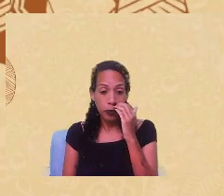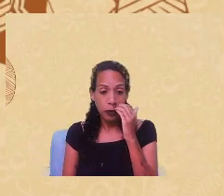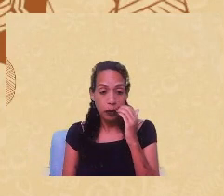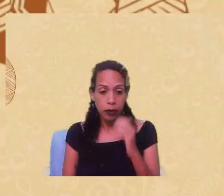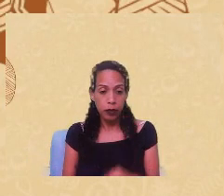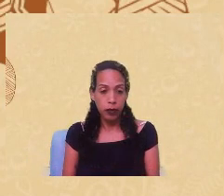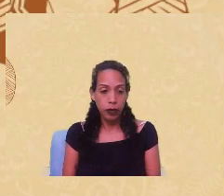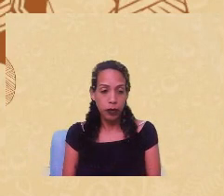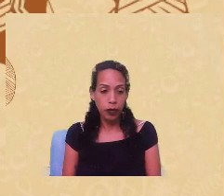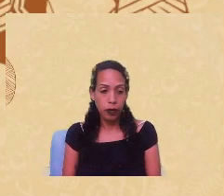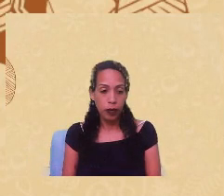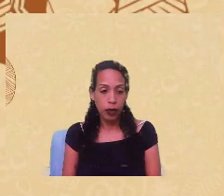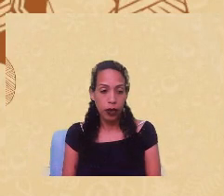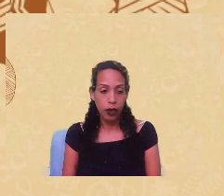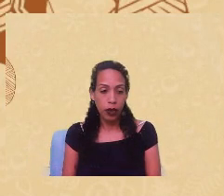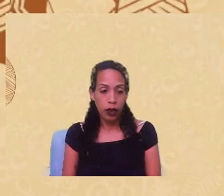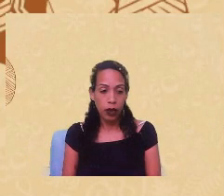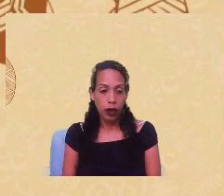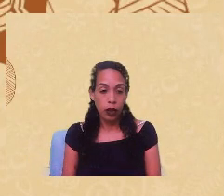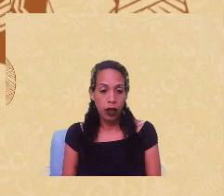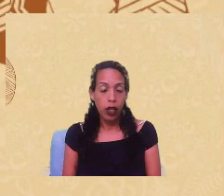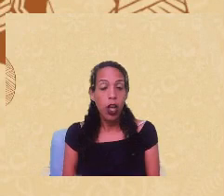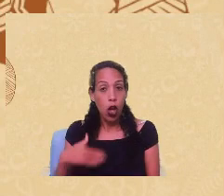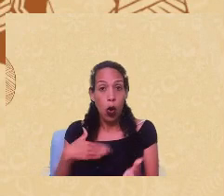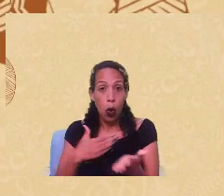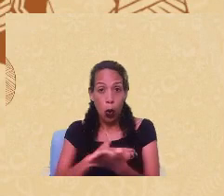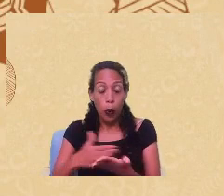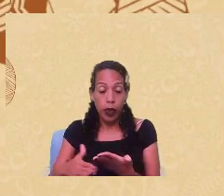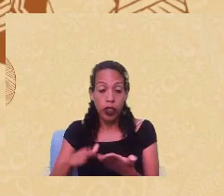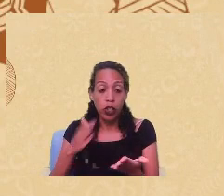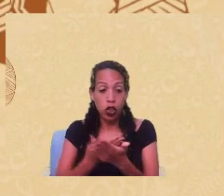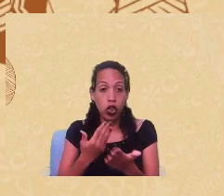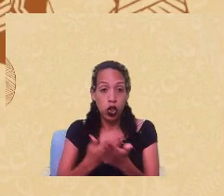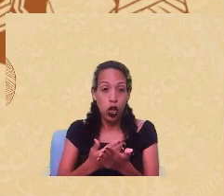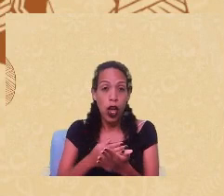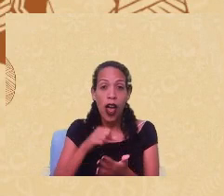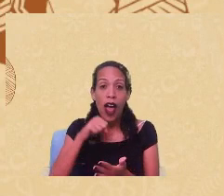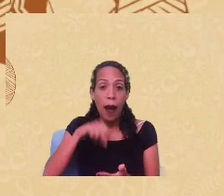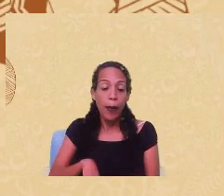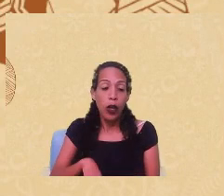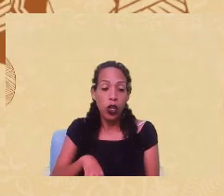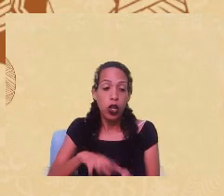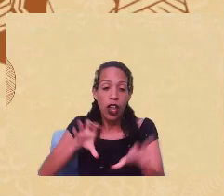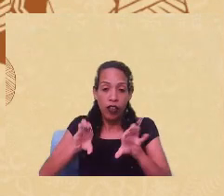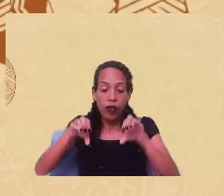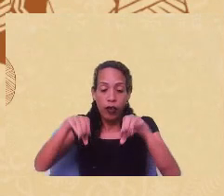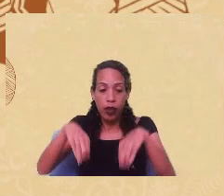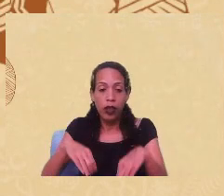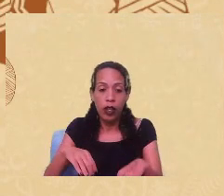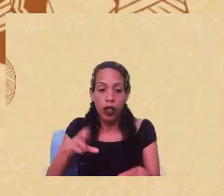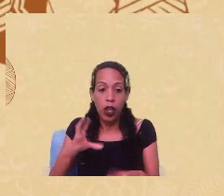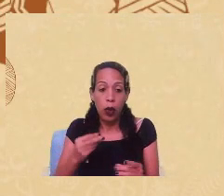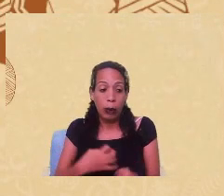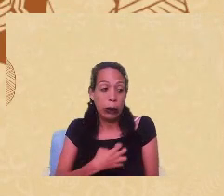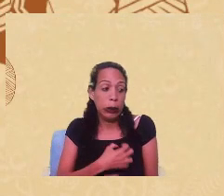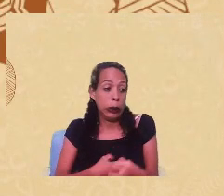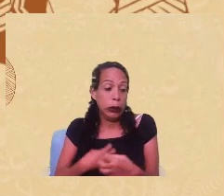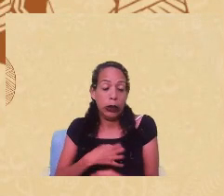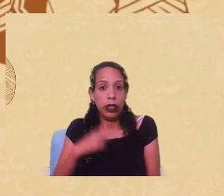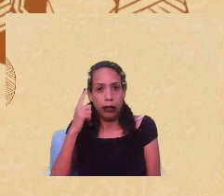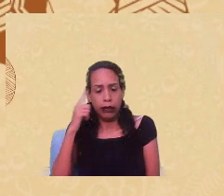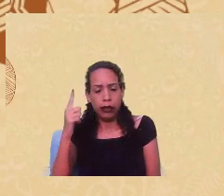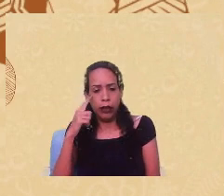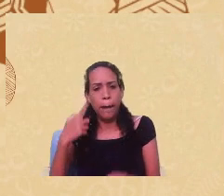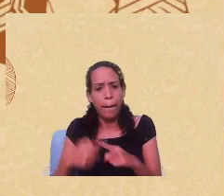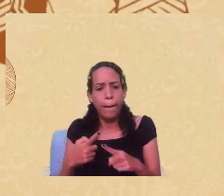Posso compartilhar com vocês que quando eu comecei a estudar sobre aborto na minha graduação, causava muito incômodo, né, a ideia de que, mas por que